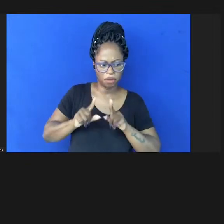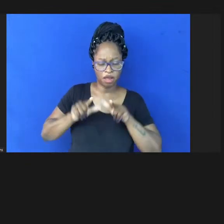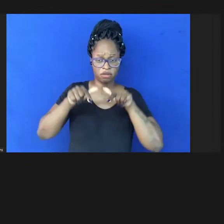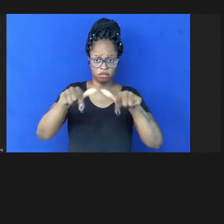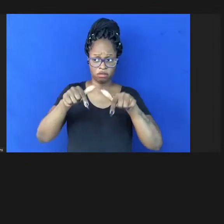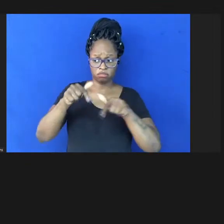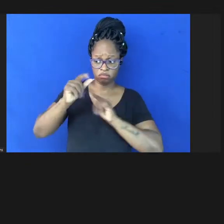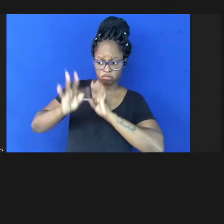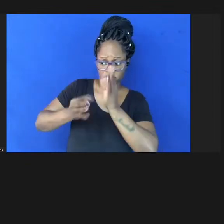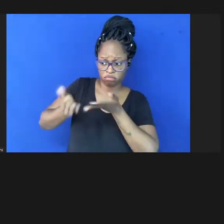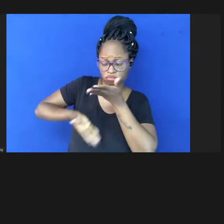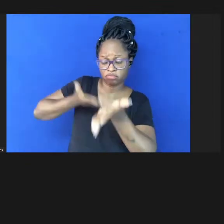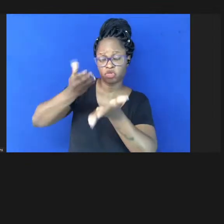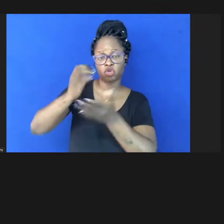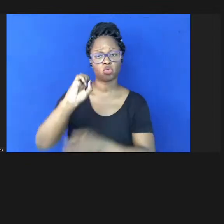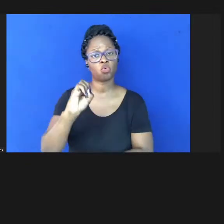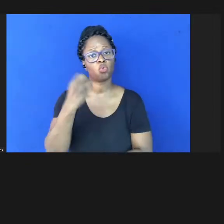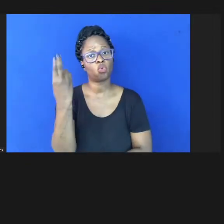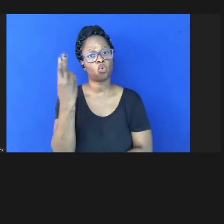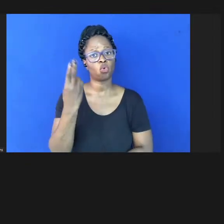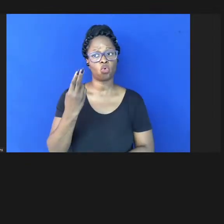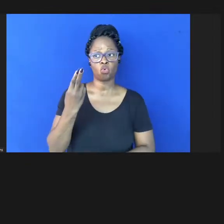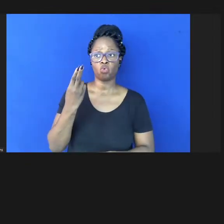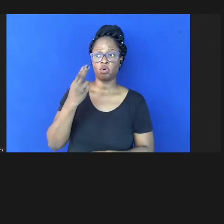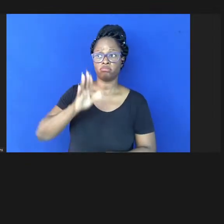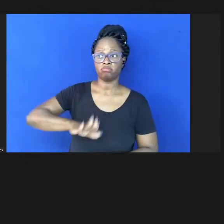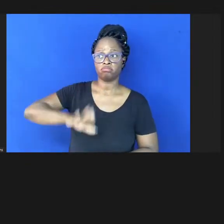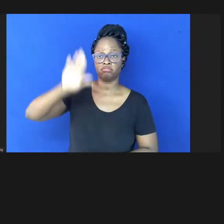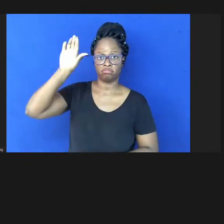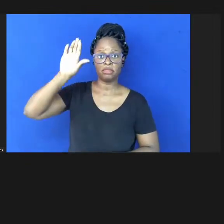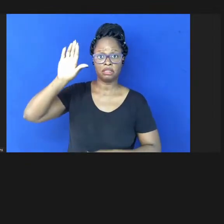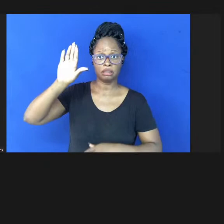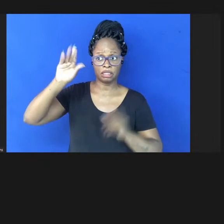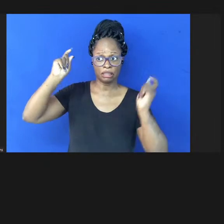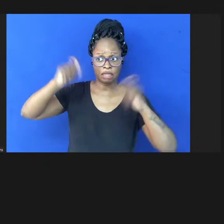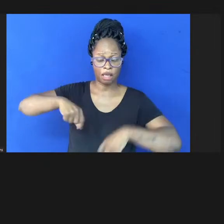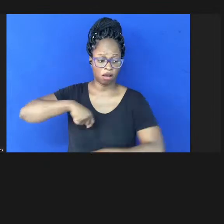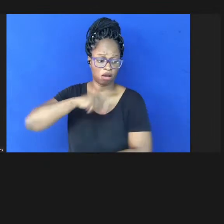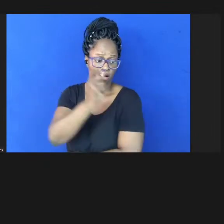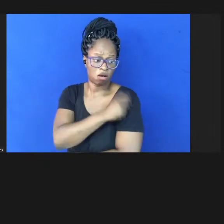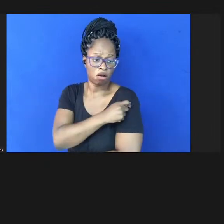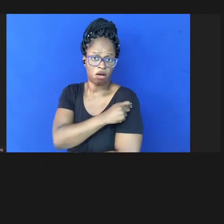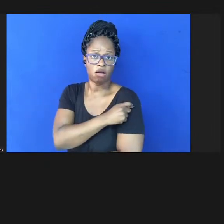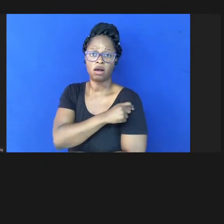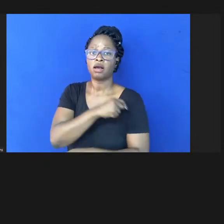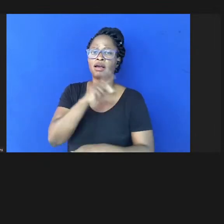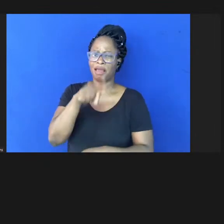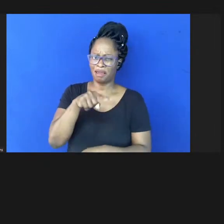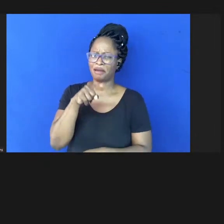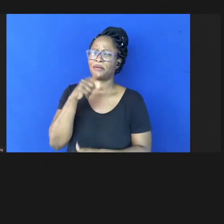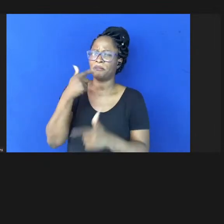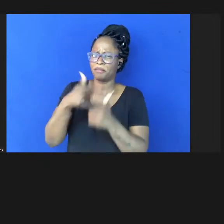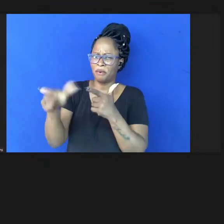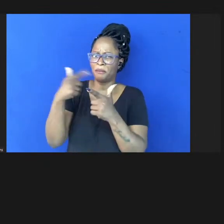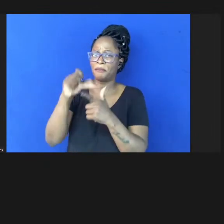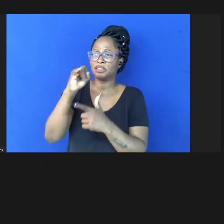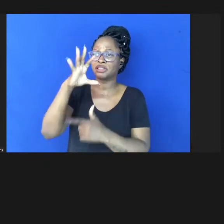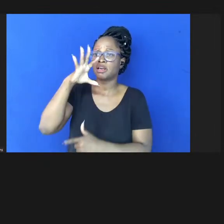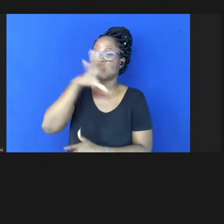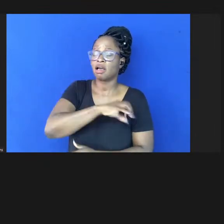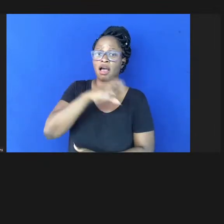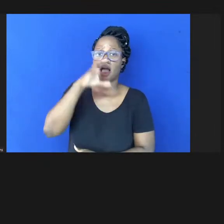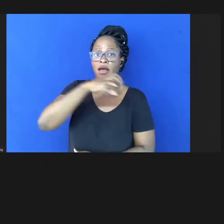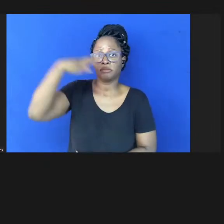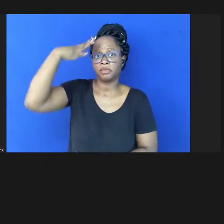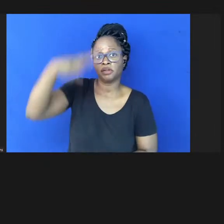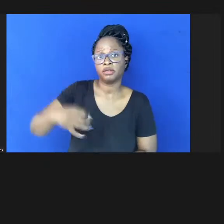ou candidatos a vacinas e isso é problemático caso esse processo seja prematuro e se a revisão